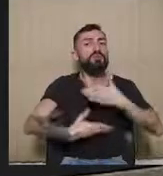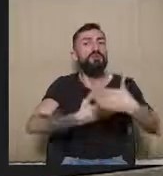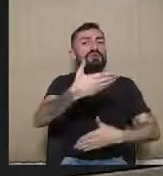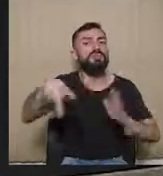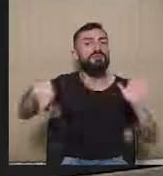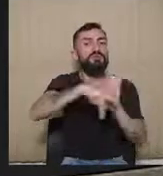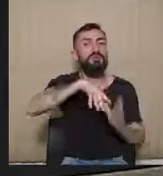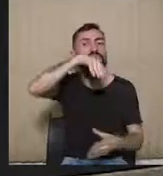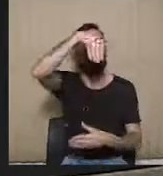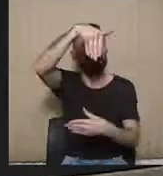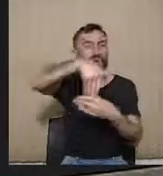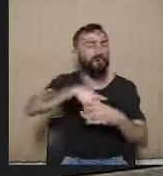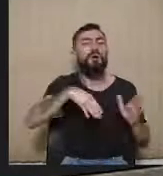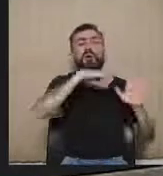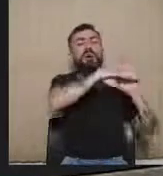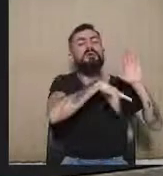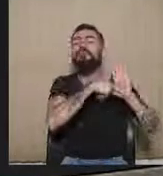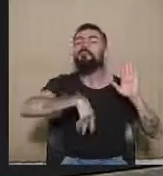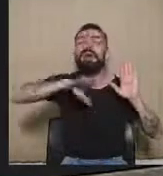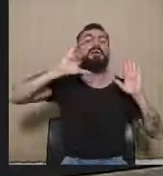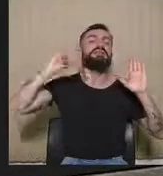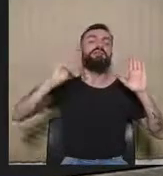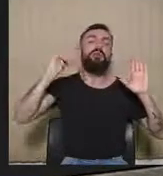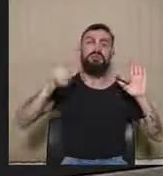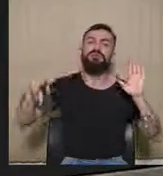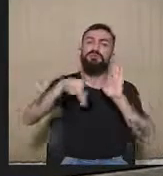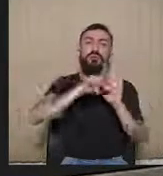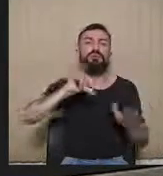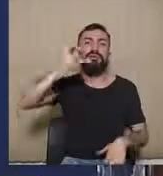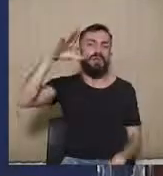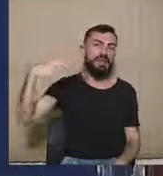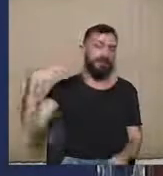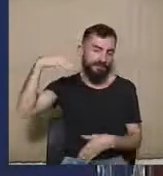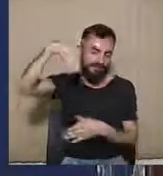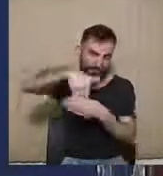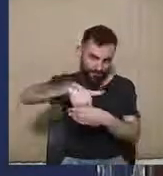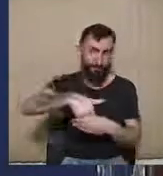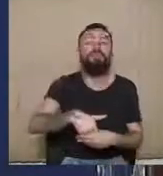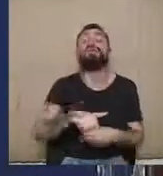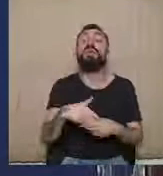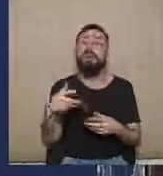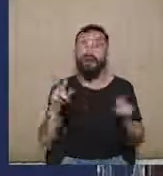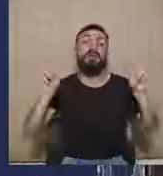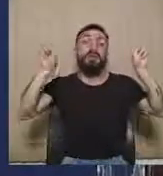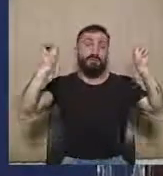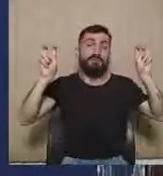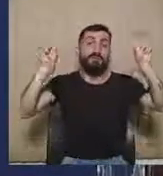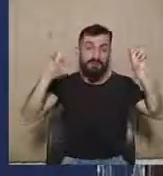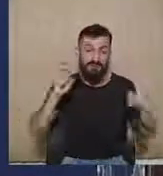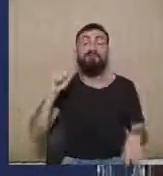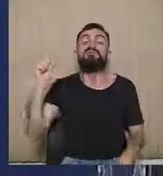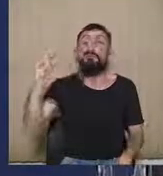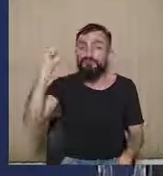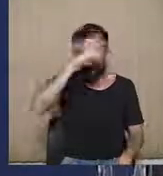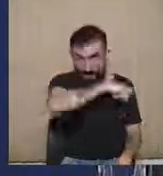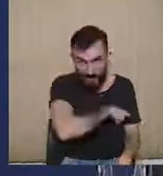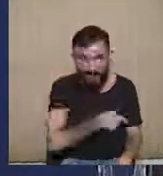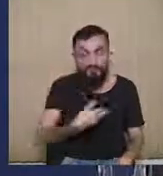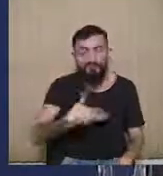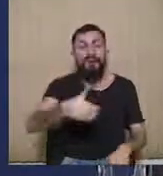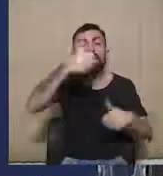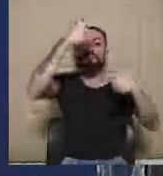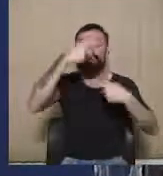das demandas mais importantes para o direito eleitoral. E é um tema longo, que nós temos esse desafio de fazer essa exposição